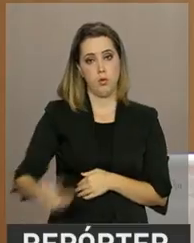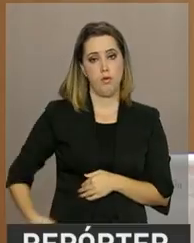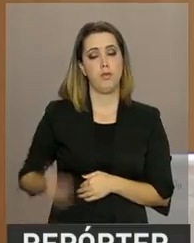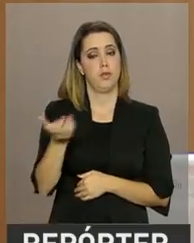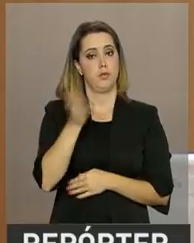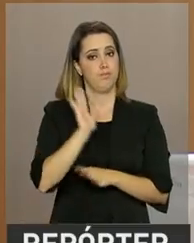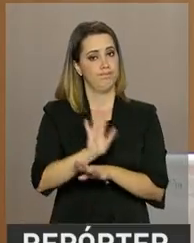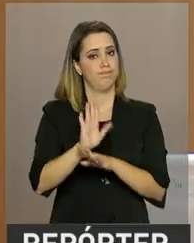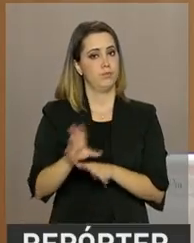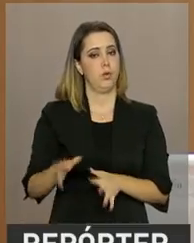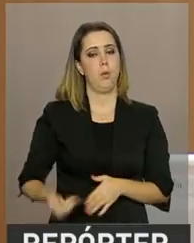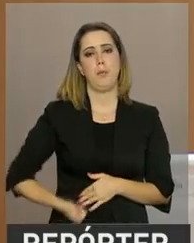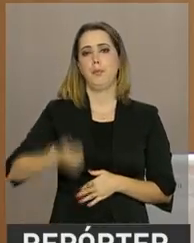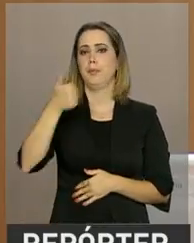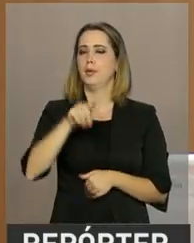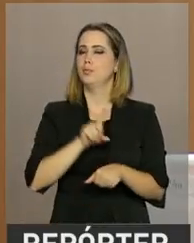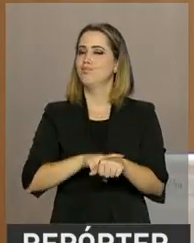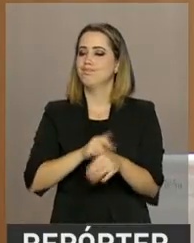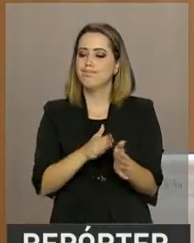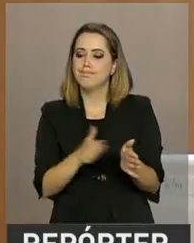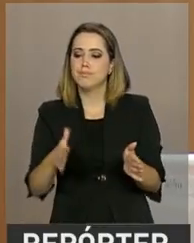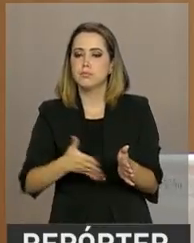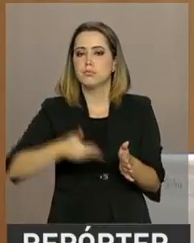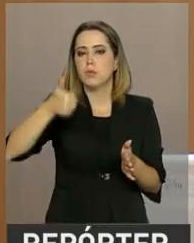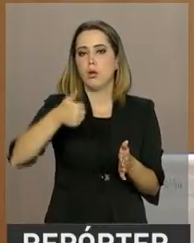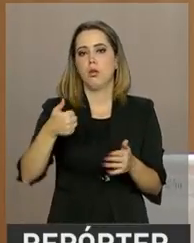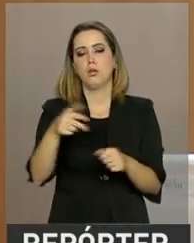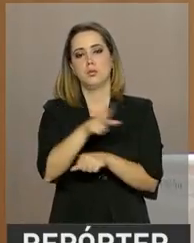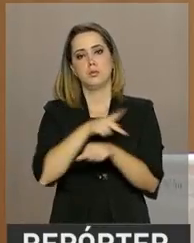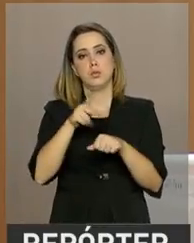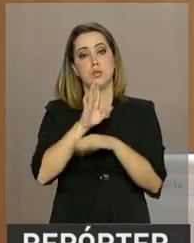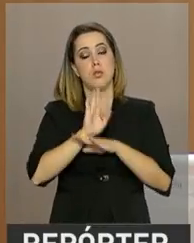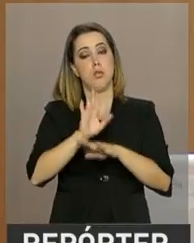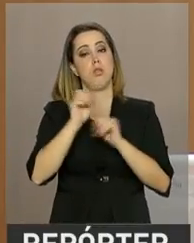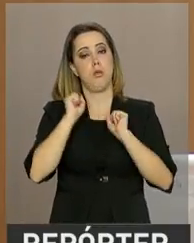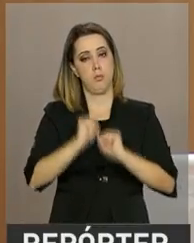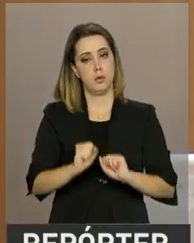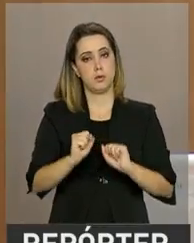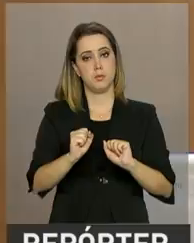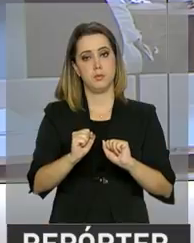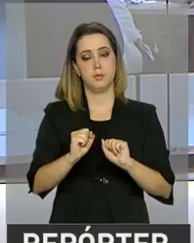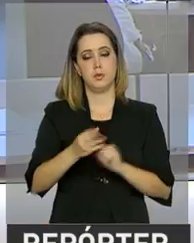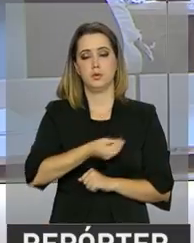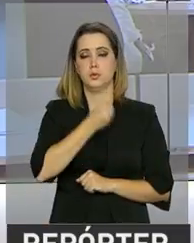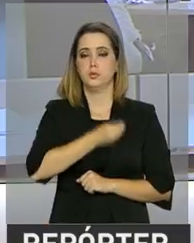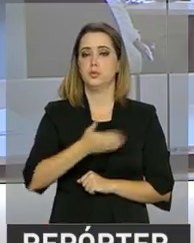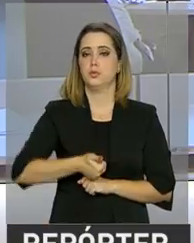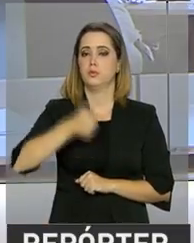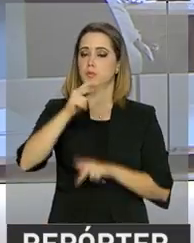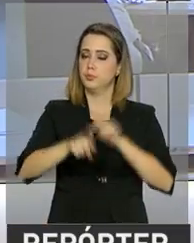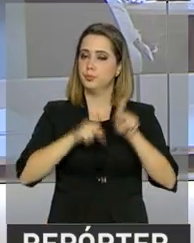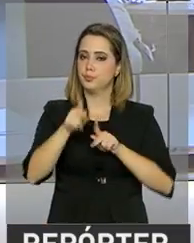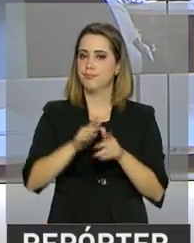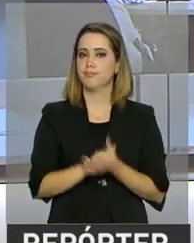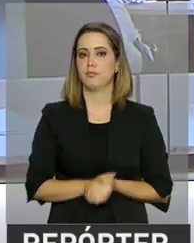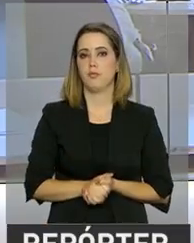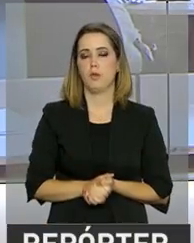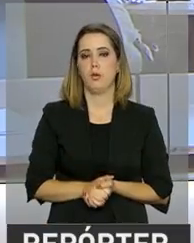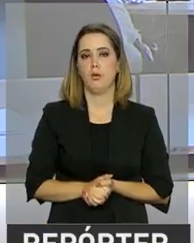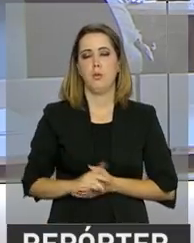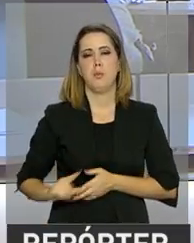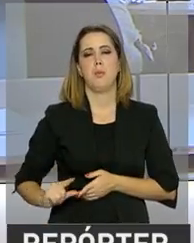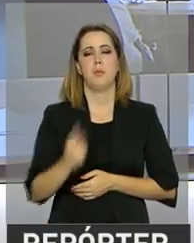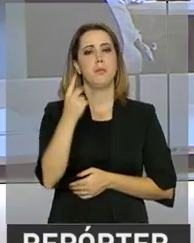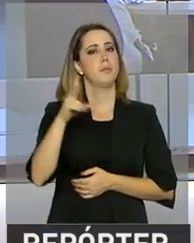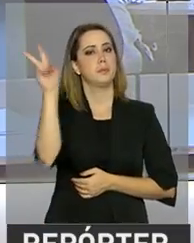garantir melhores tempos ao país e assegurar a dignidade do nosso povo. E pela primeira vez